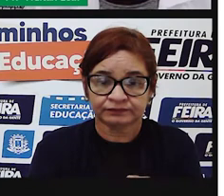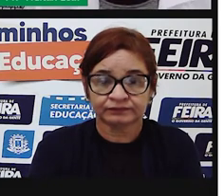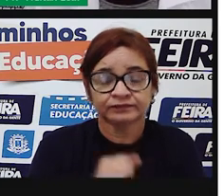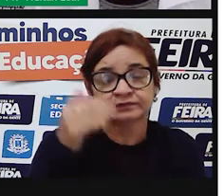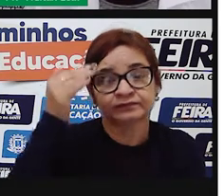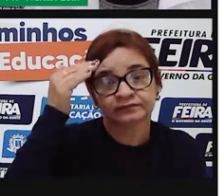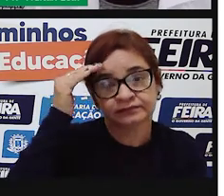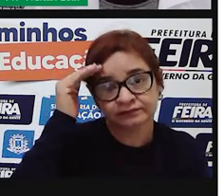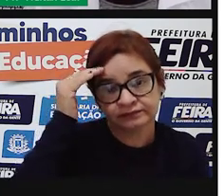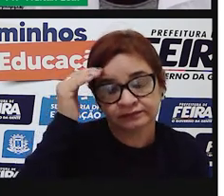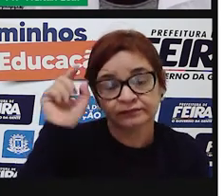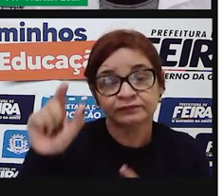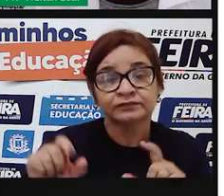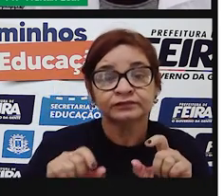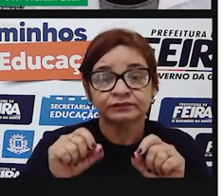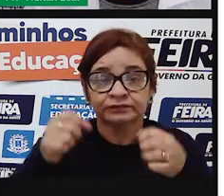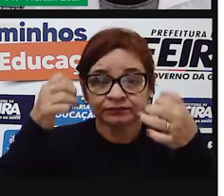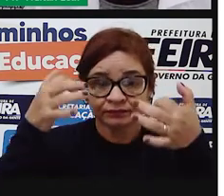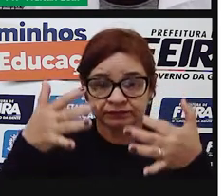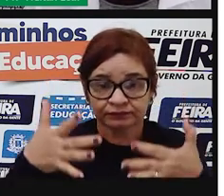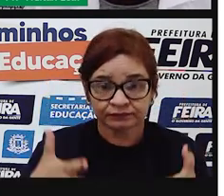o que ela quer dizer.